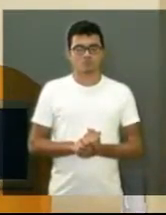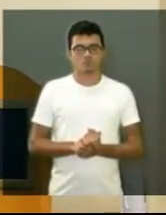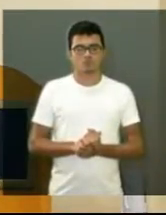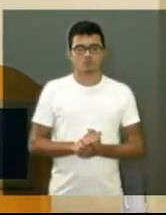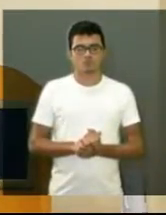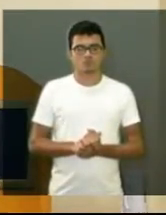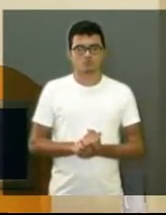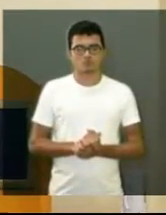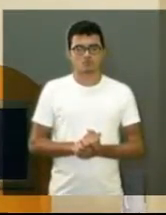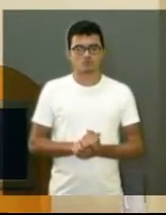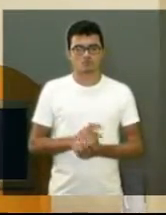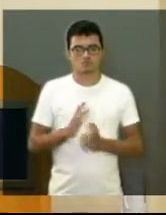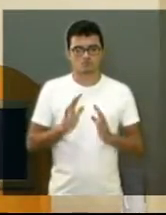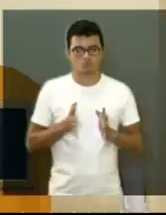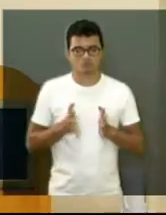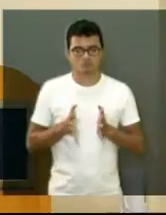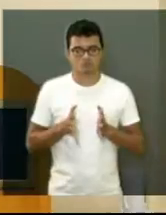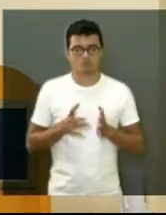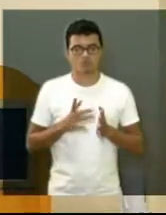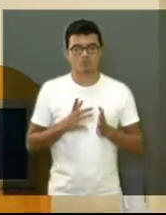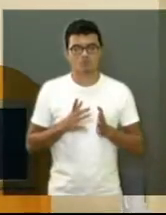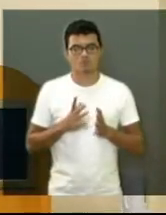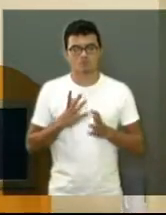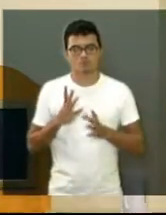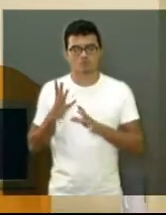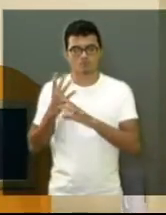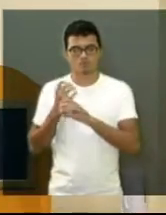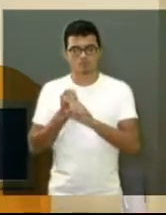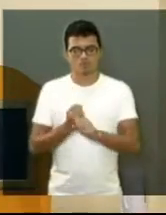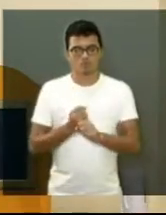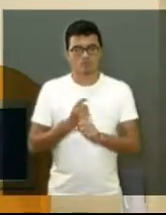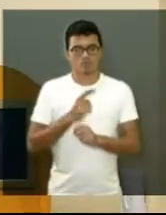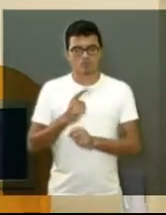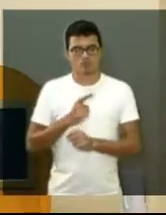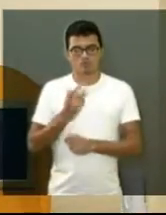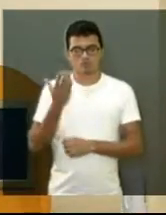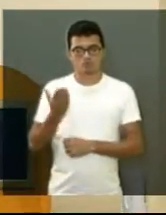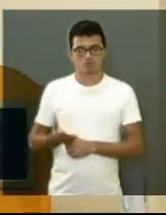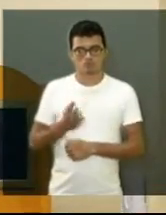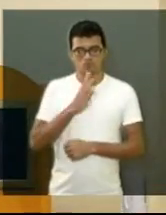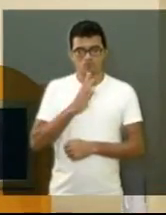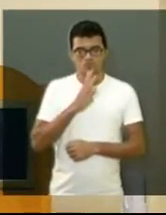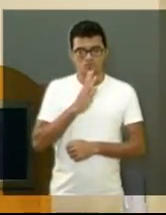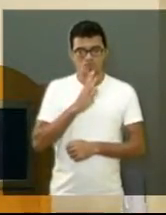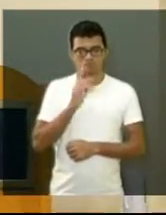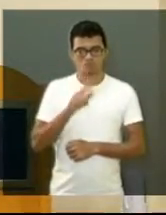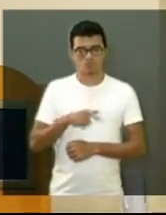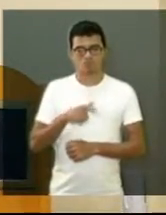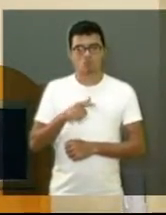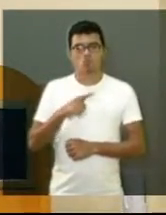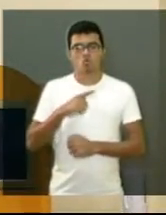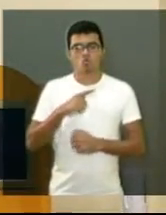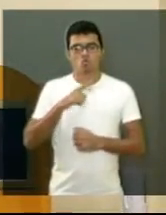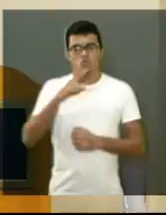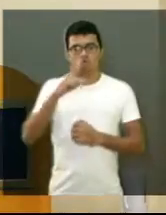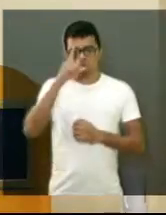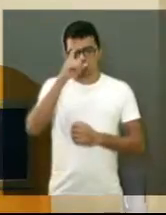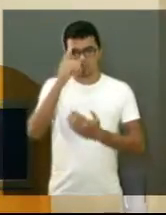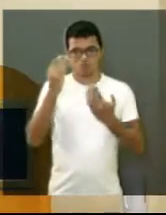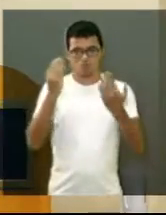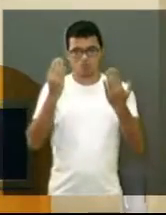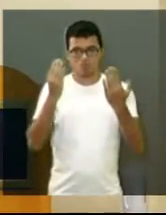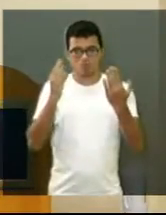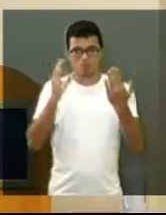Há muito tempo estão vendo o caso do hospital psiquiatra, Araraquara, a se